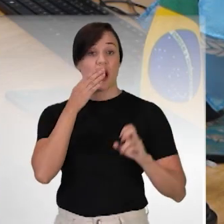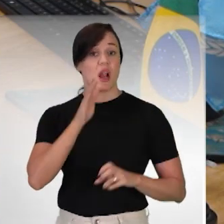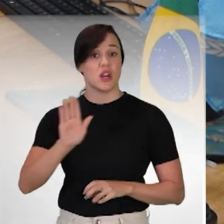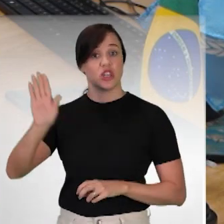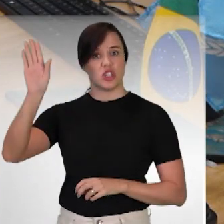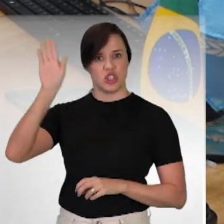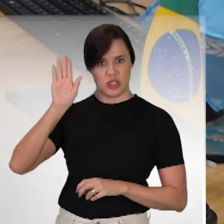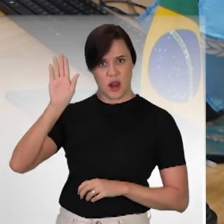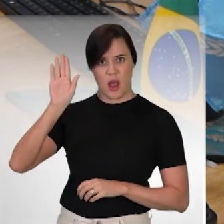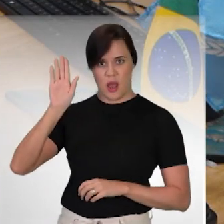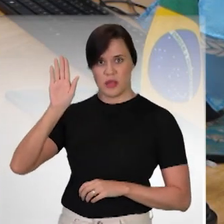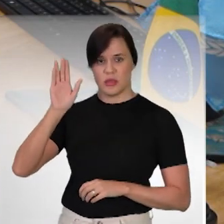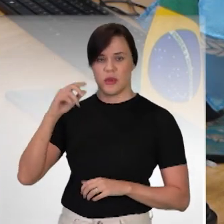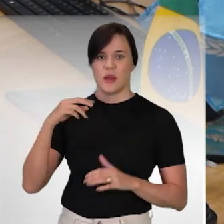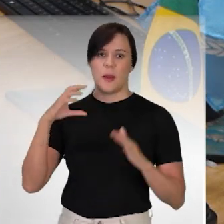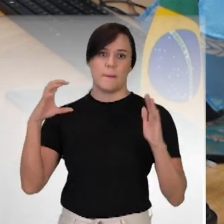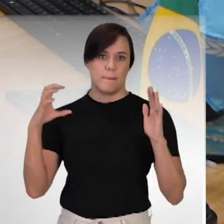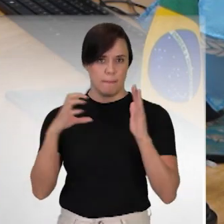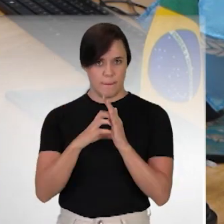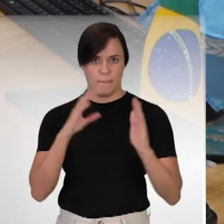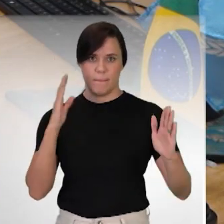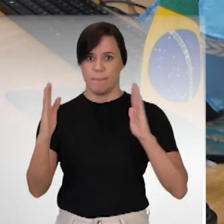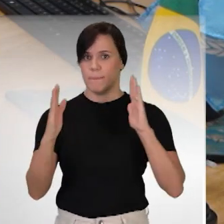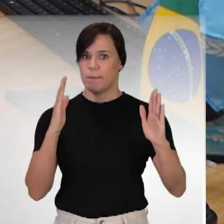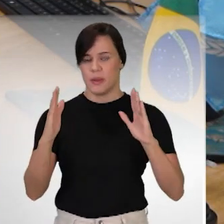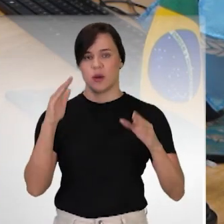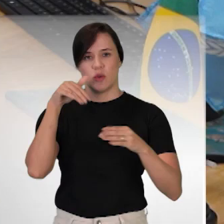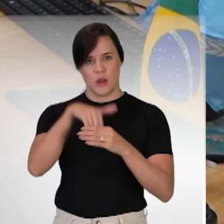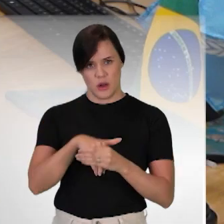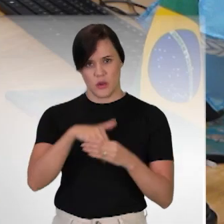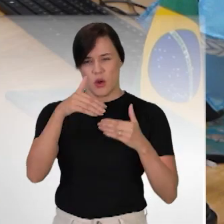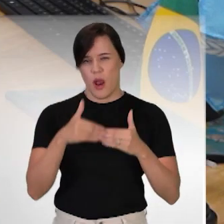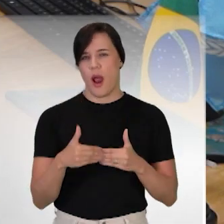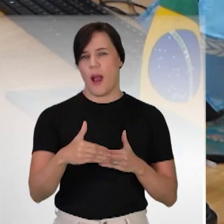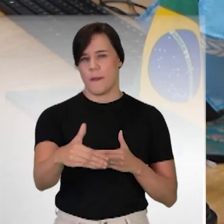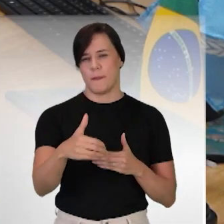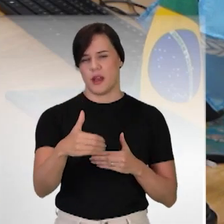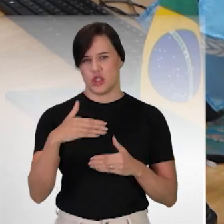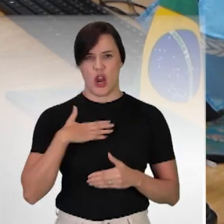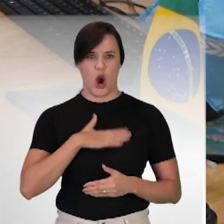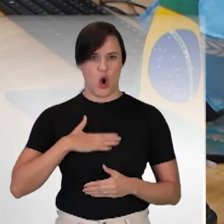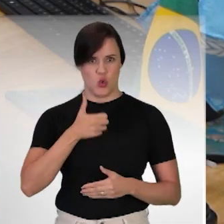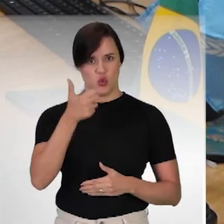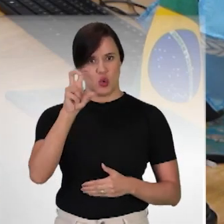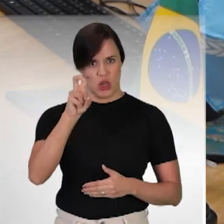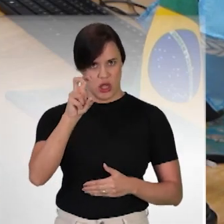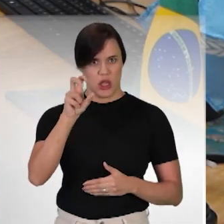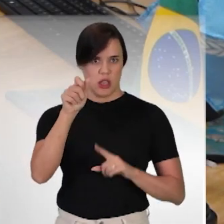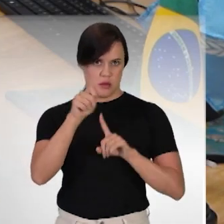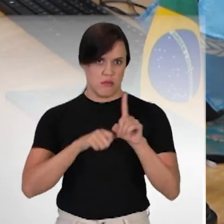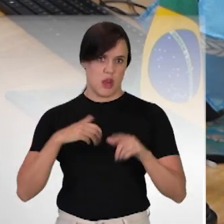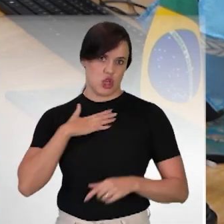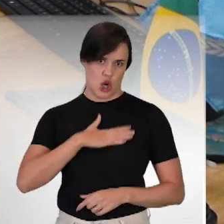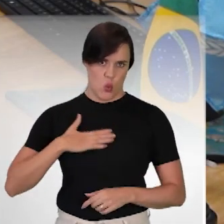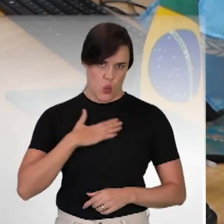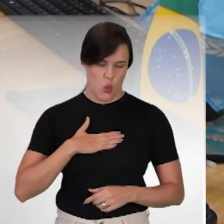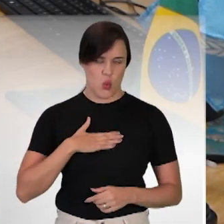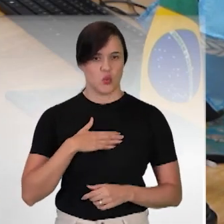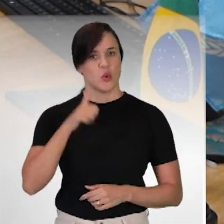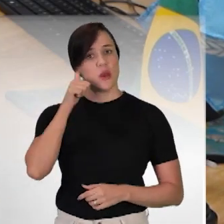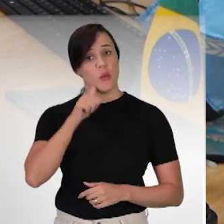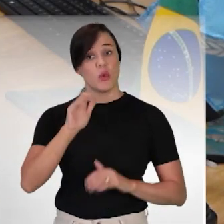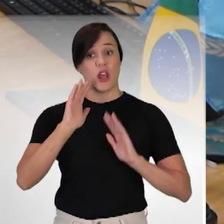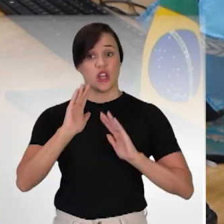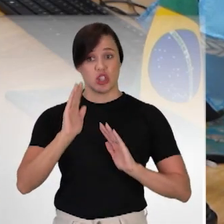candidatas, e elas são candidatas a partir do período eleitoral oficial, a partir de, normalmente, em agosto, a partir de 15 de agosto, e